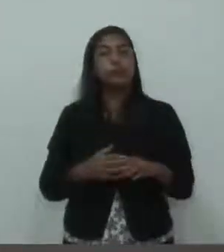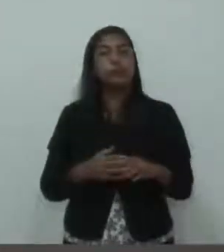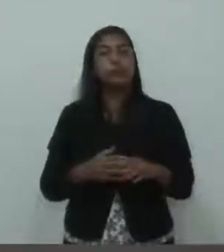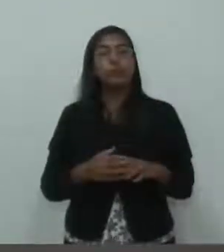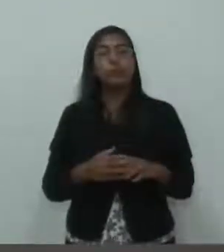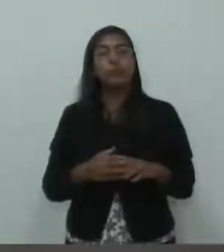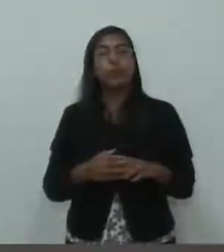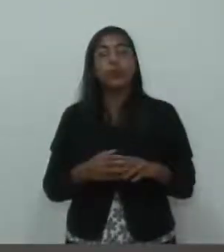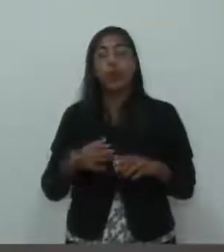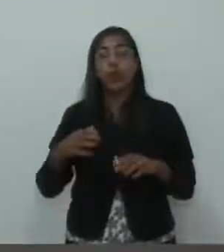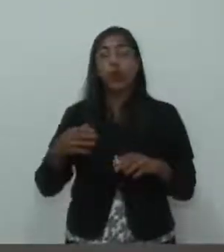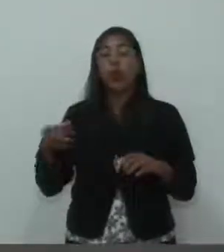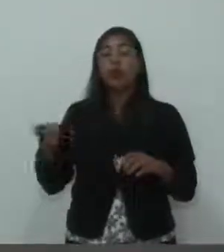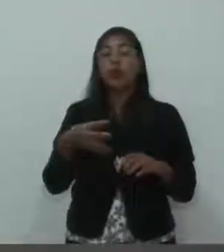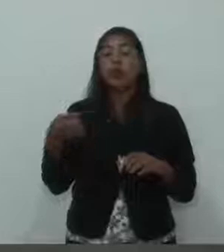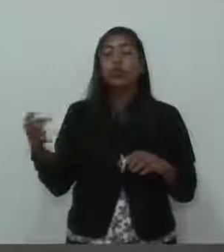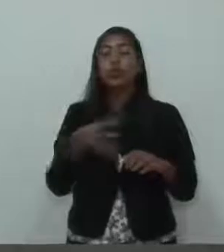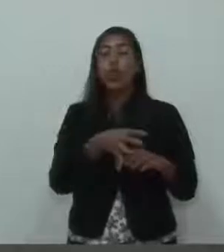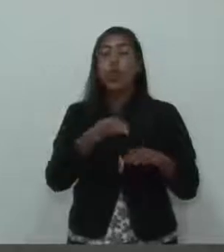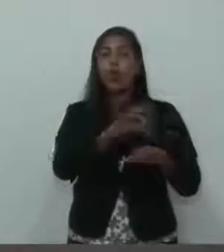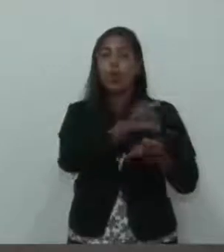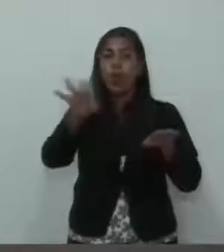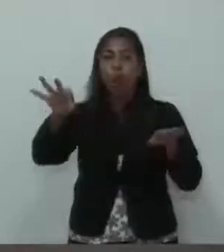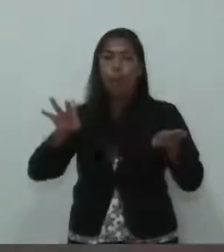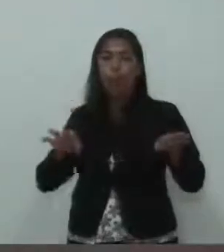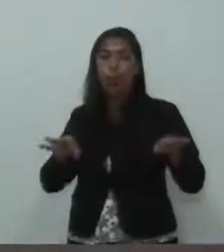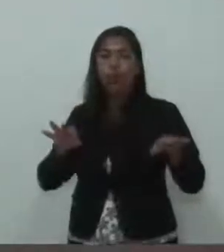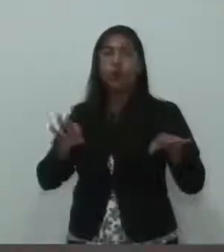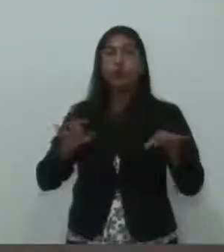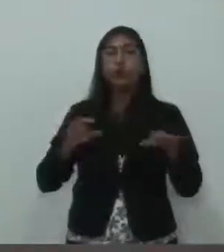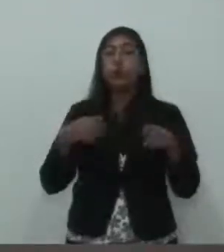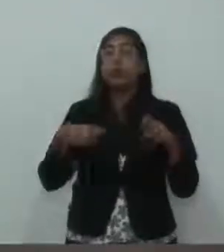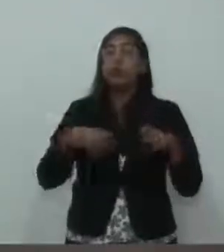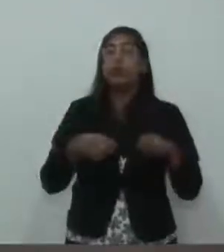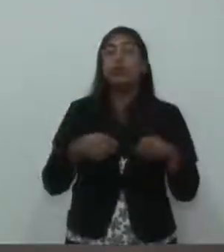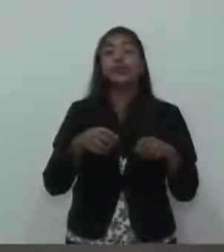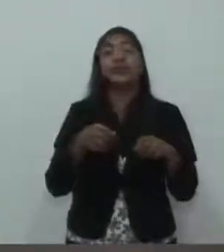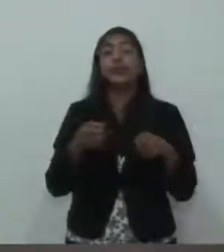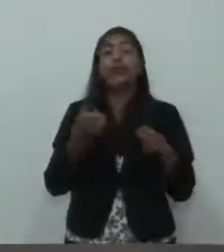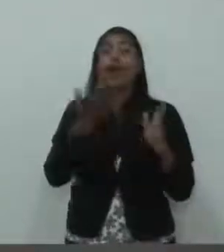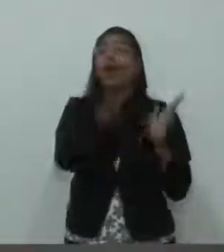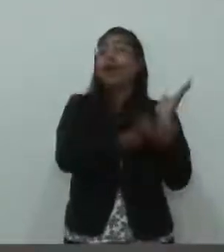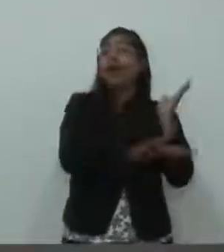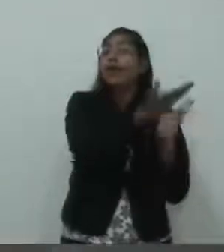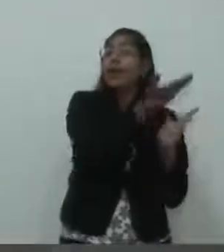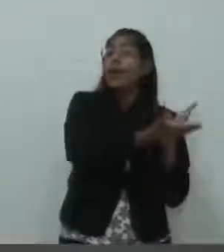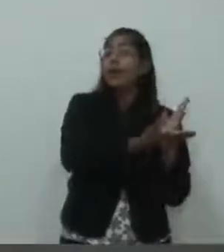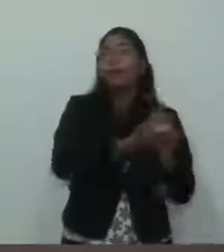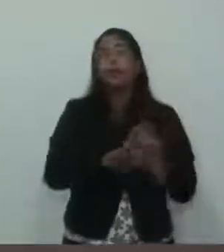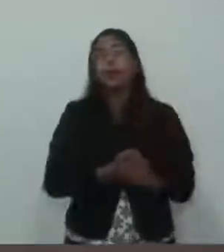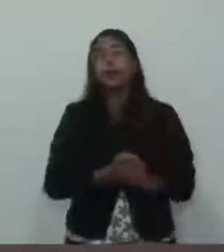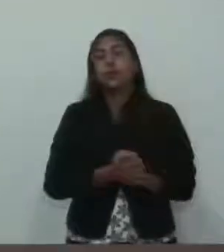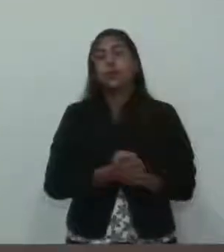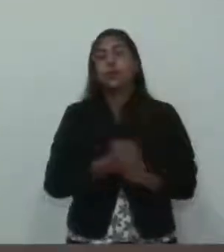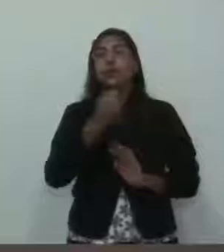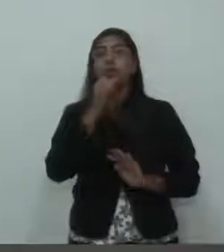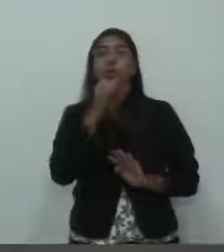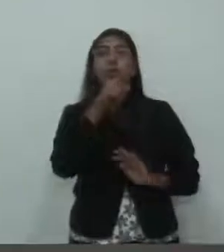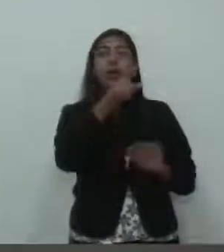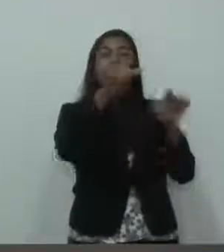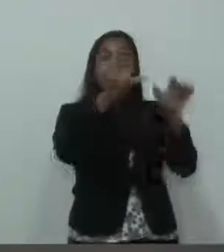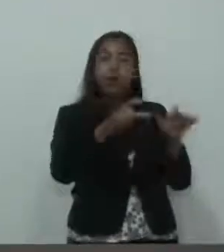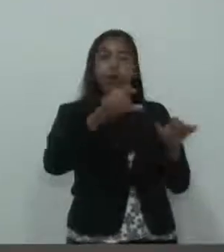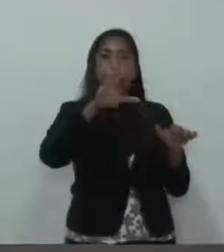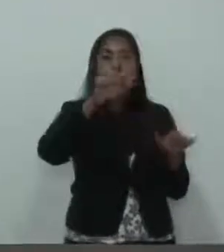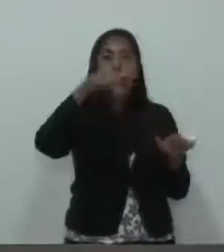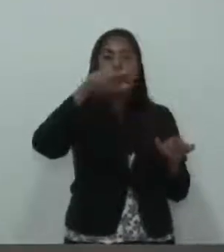os novos projetos, tudo sejam de forma mais equilibrada. A gente citou aqui o caso do Nova Canudos, que nem é